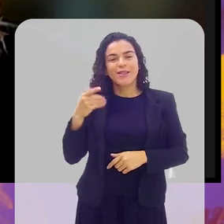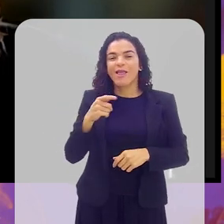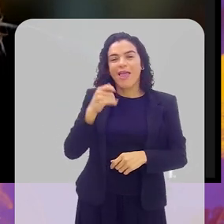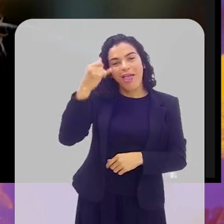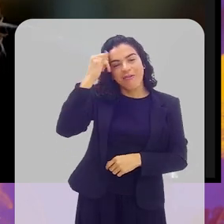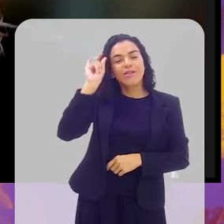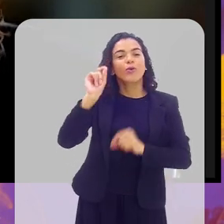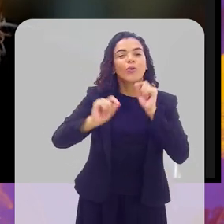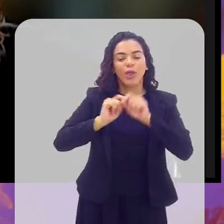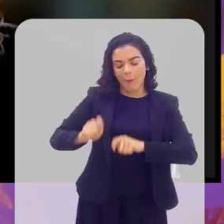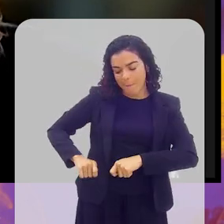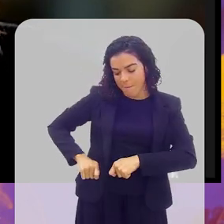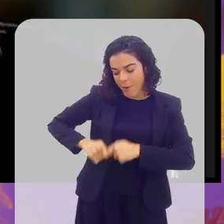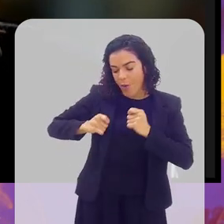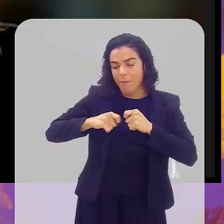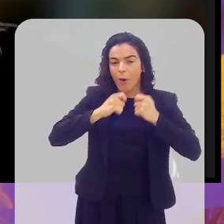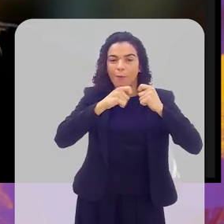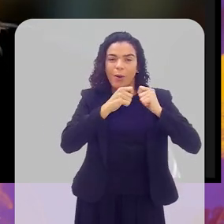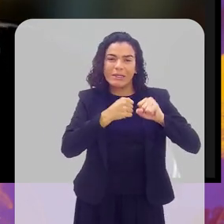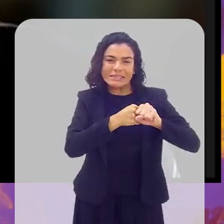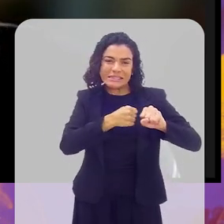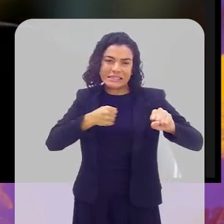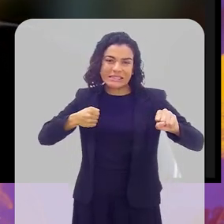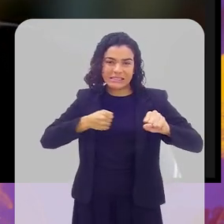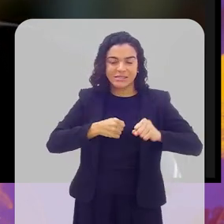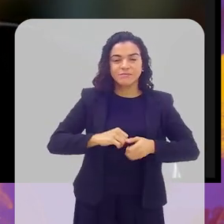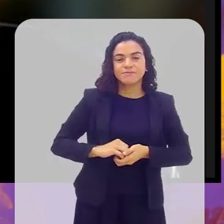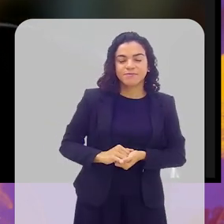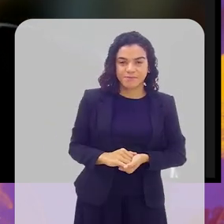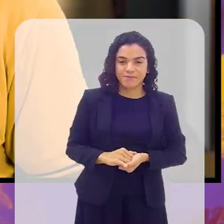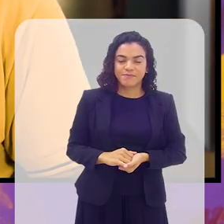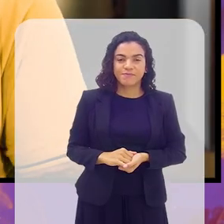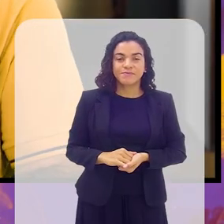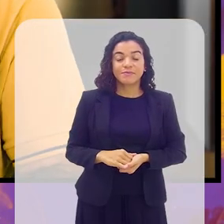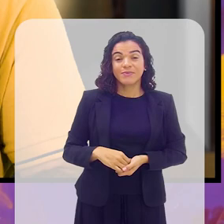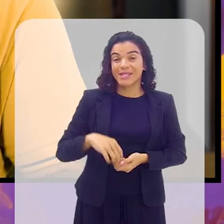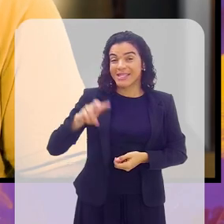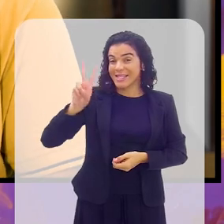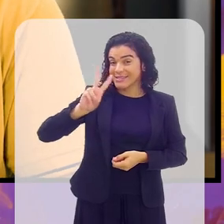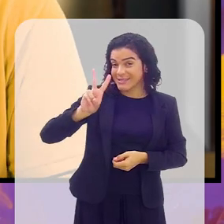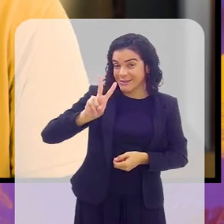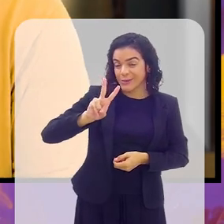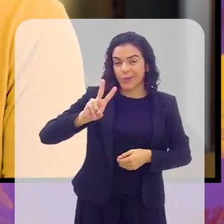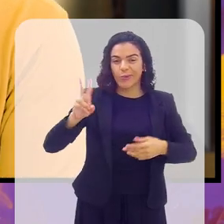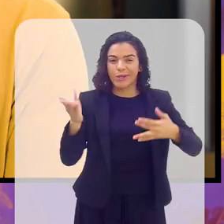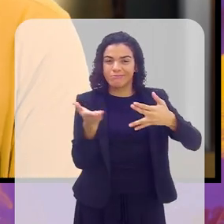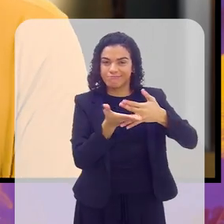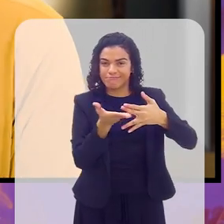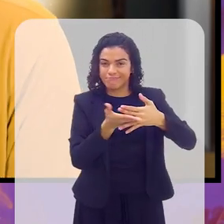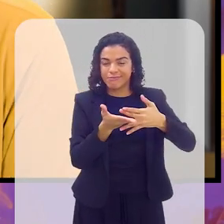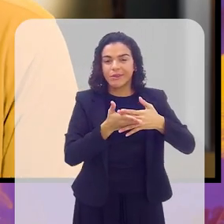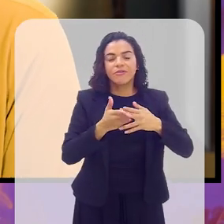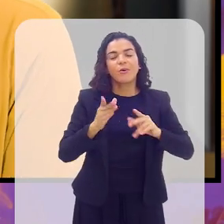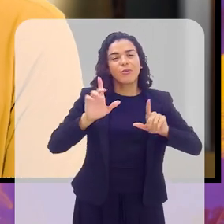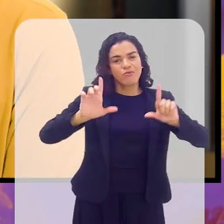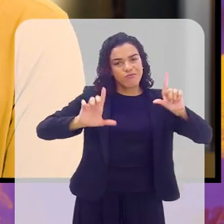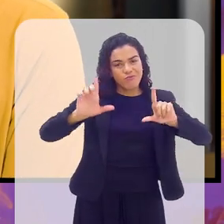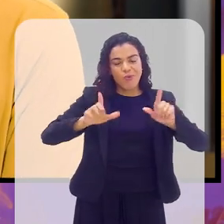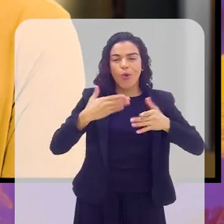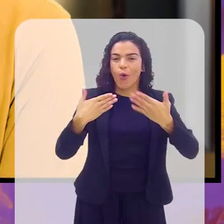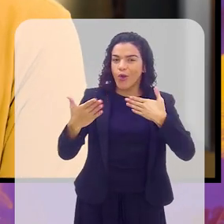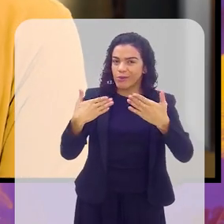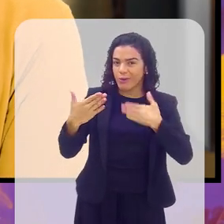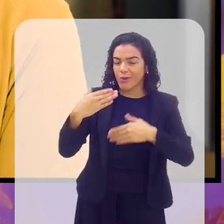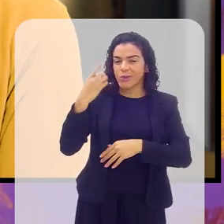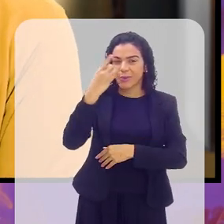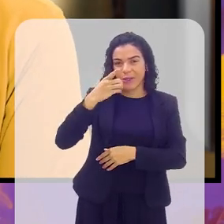sem causar nenhuma consequência para o dia a dia de nossos atletas. Com certeza. Na segunda parte do Arena Esportiva, vamos continuar com o deputado